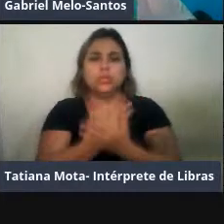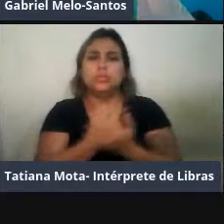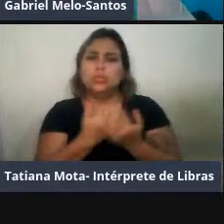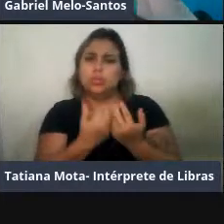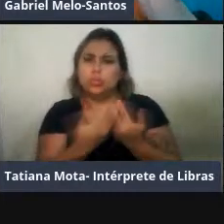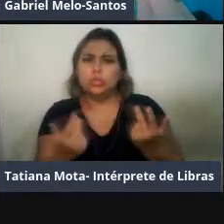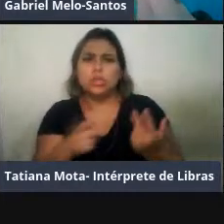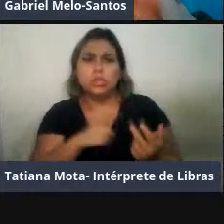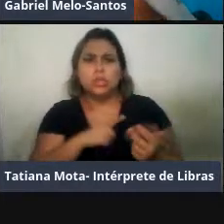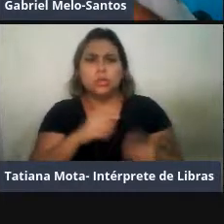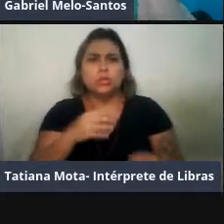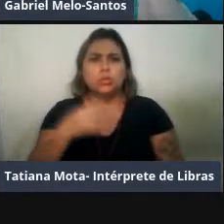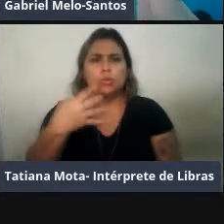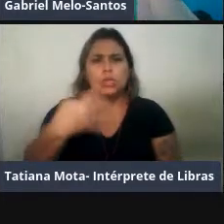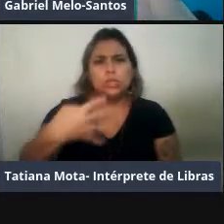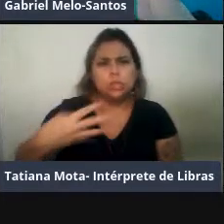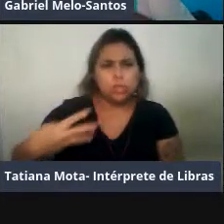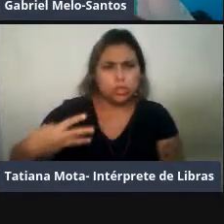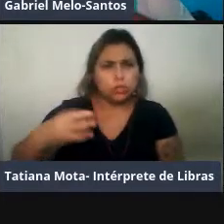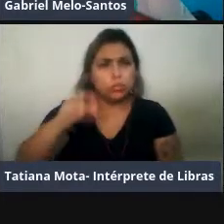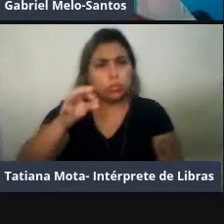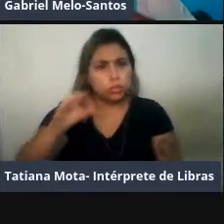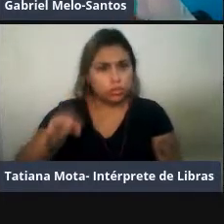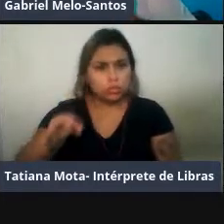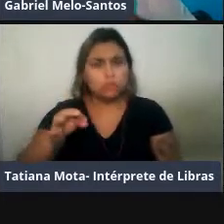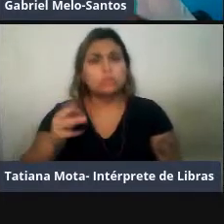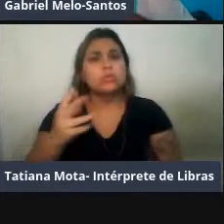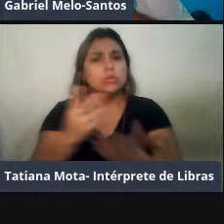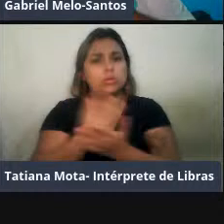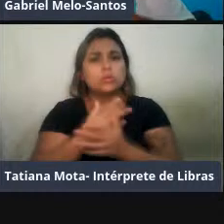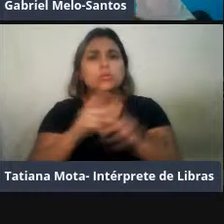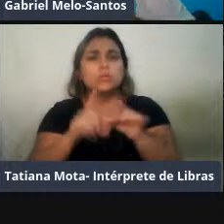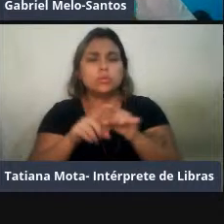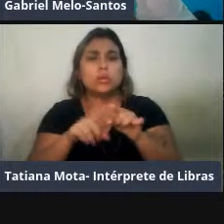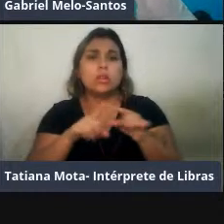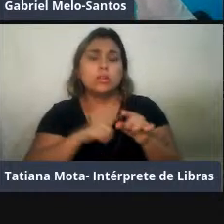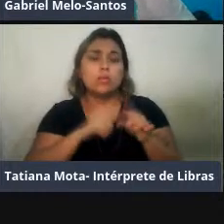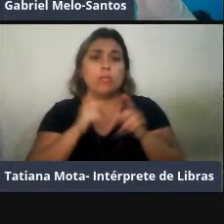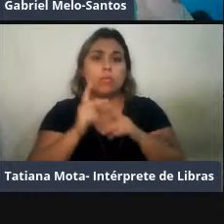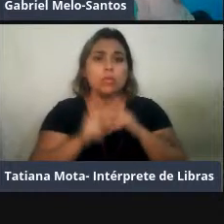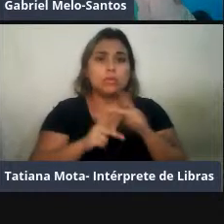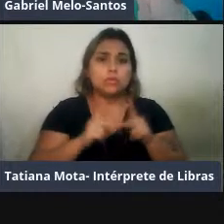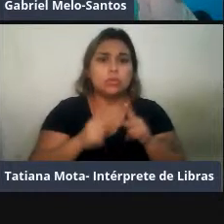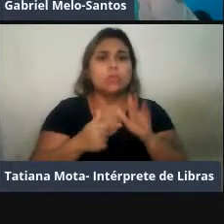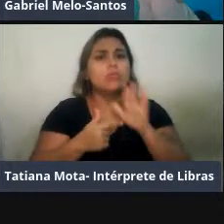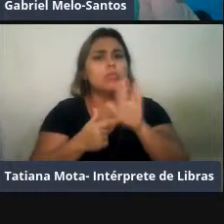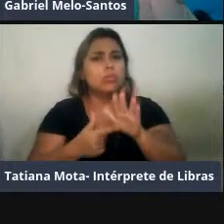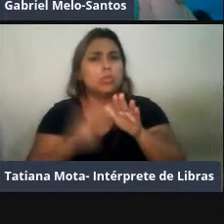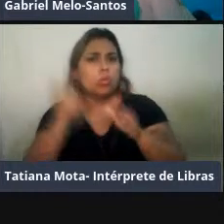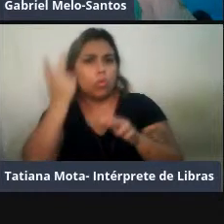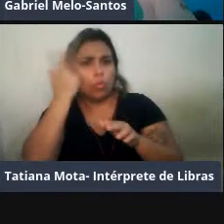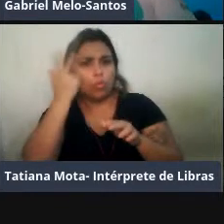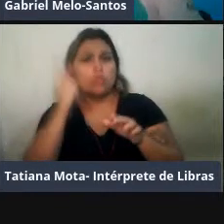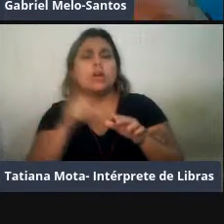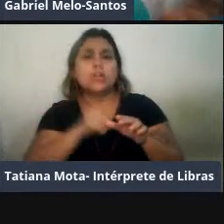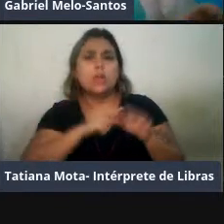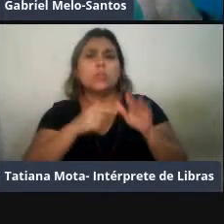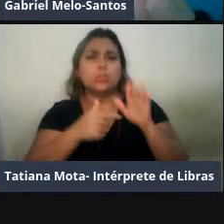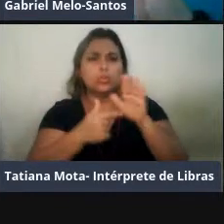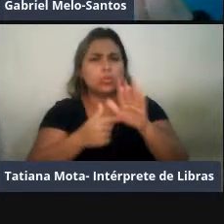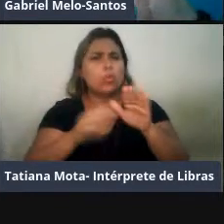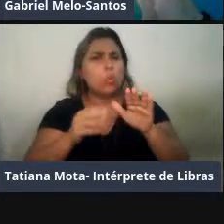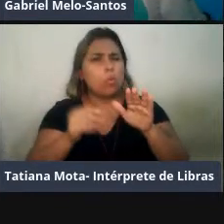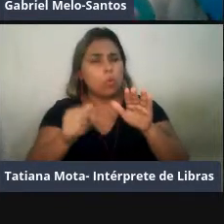repertório. Mas quando a gente pega os sonhos que são mais comuns para cada população, a gente mostrou basicamente todos. quase nada